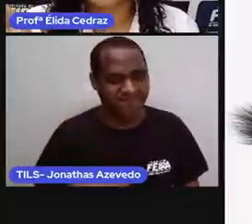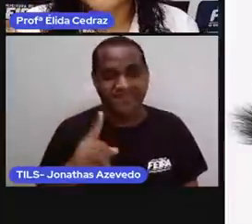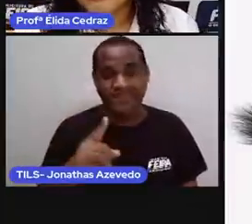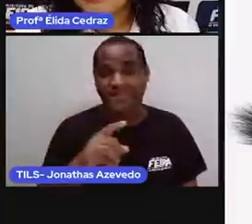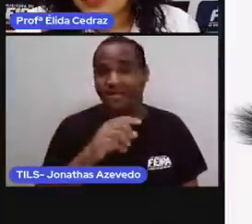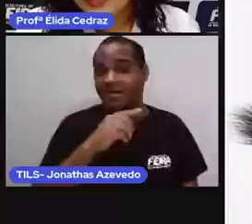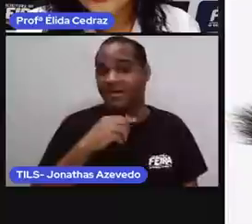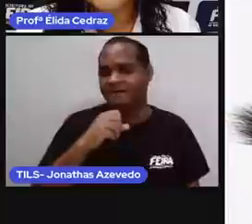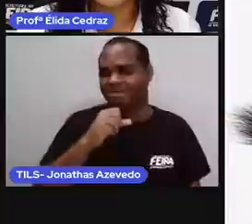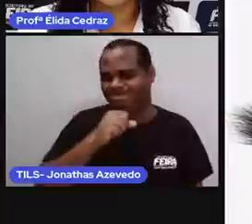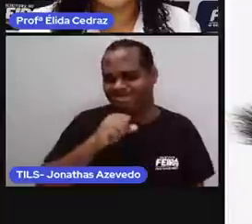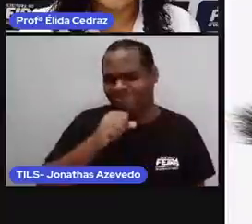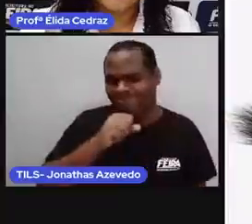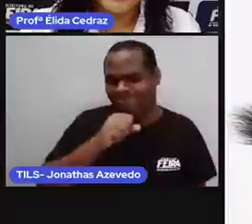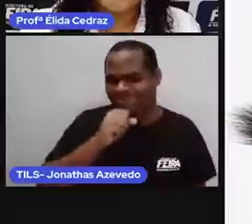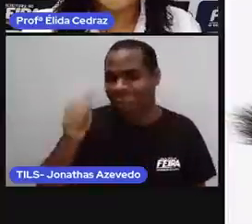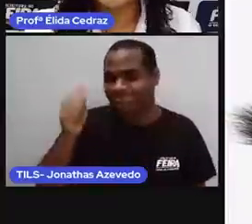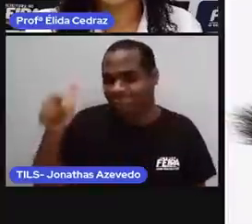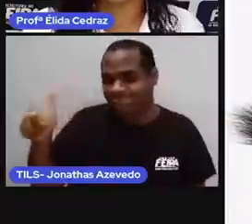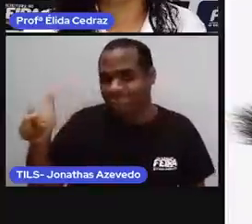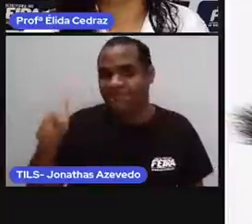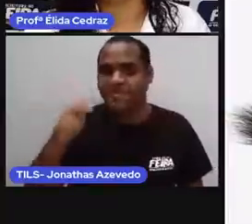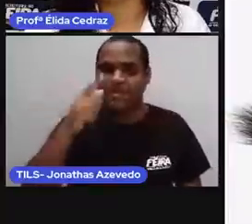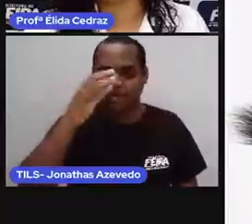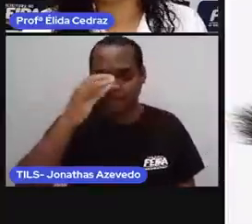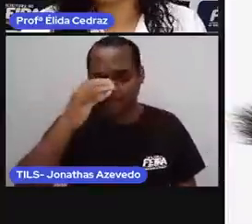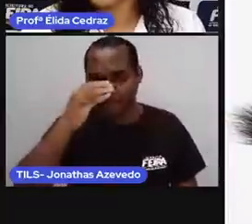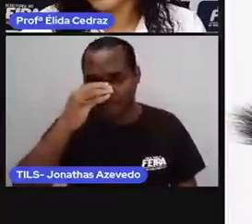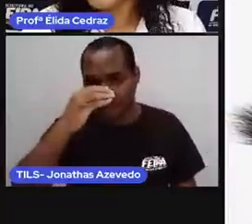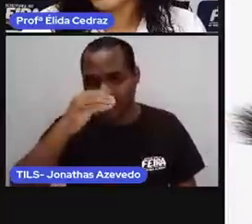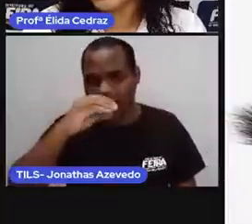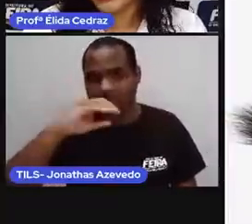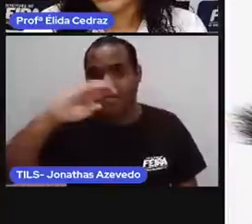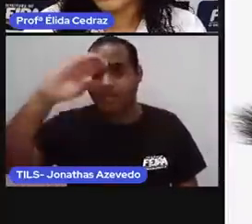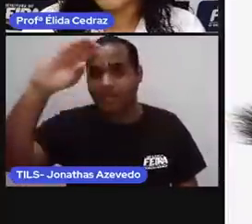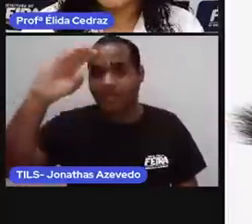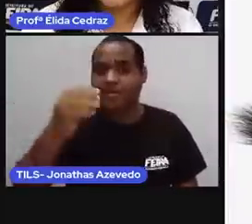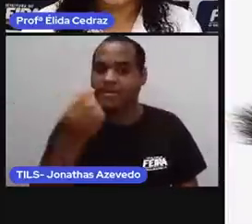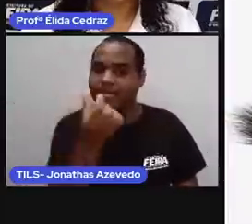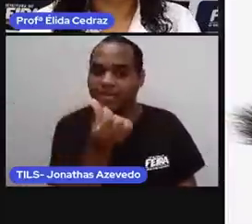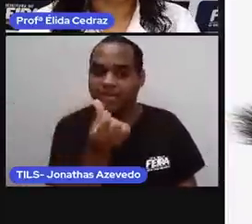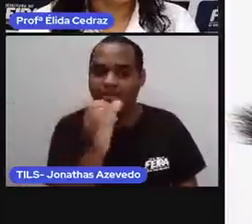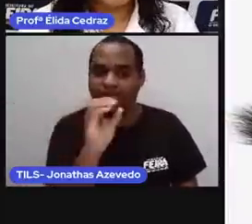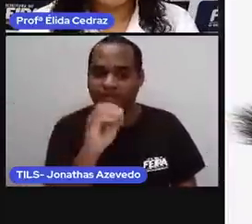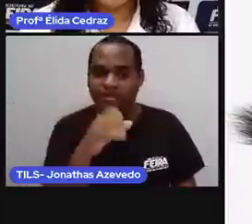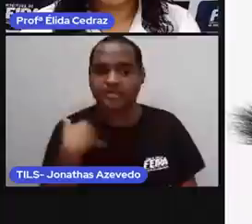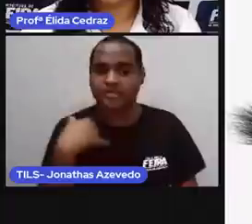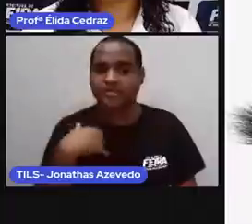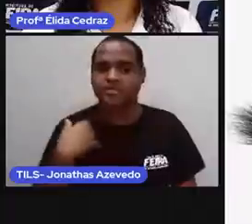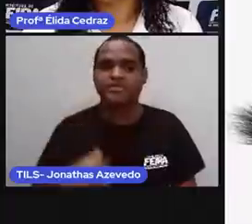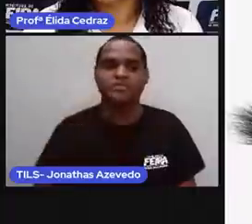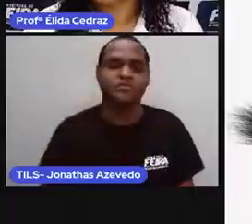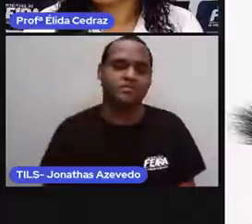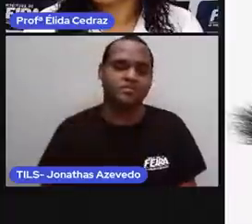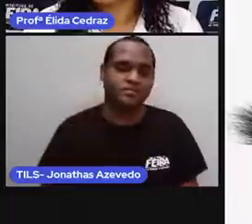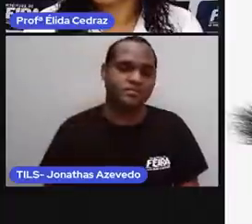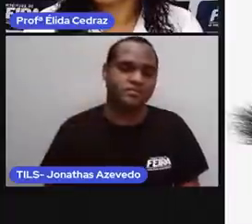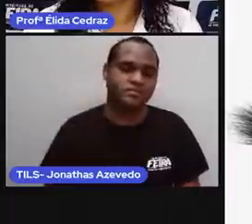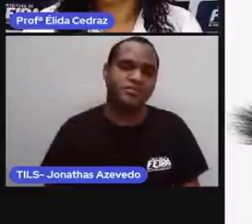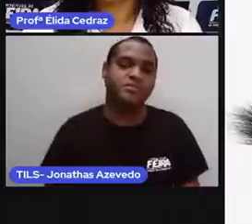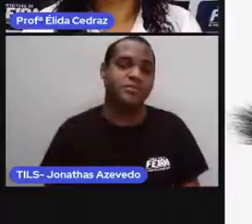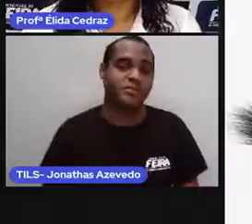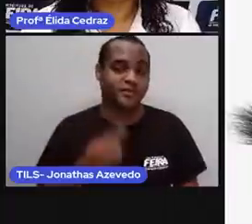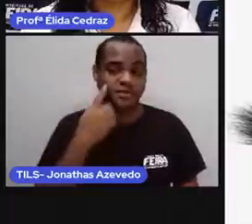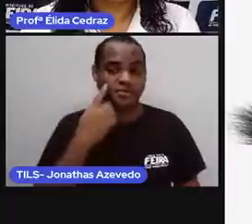do que o elefante. O elefante vive 60 anos. Vamos ver agora o peso